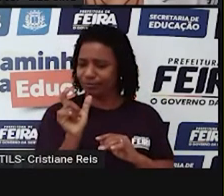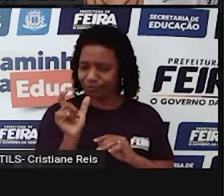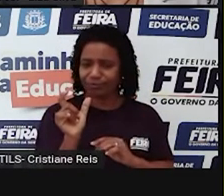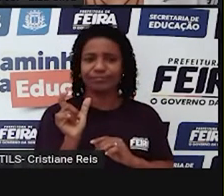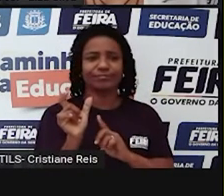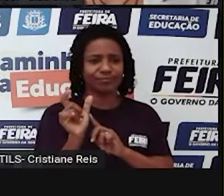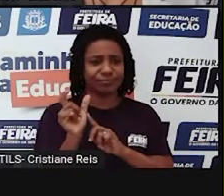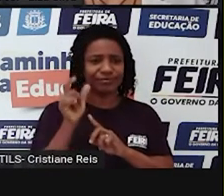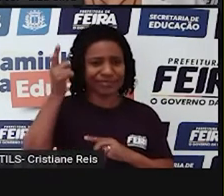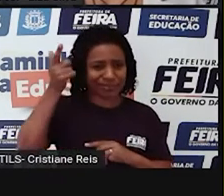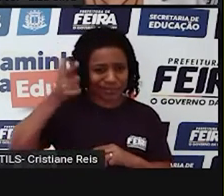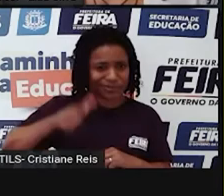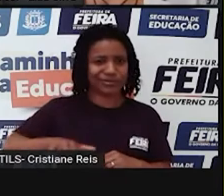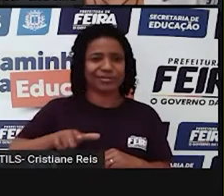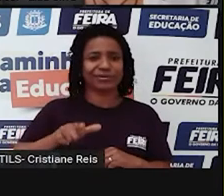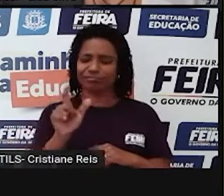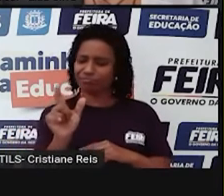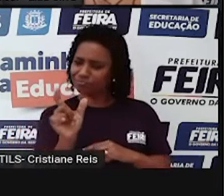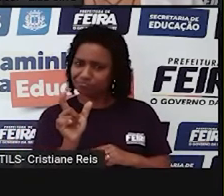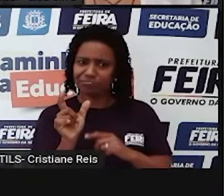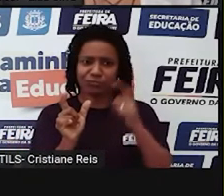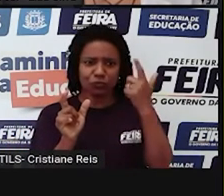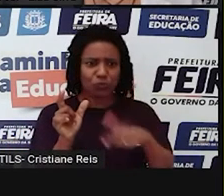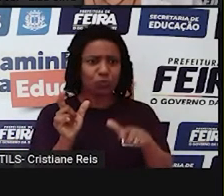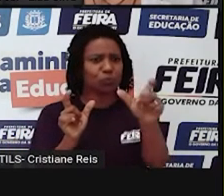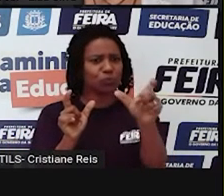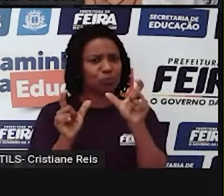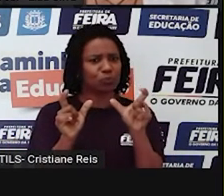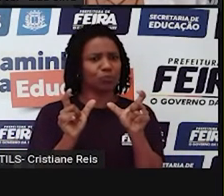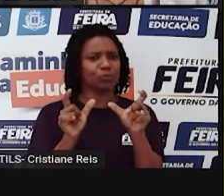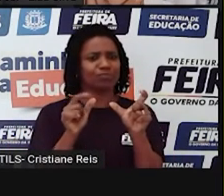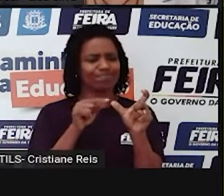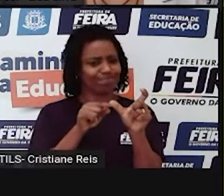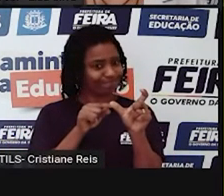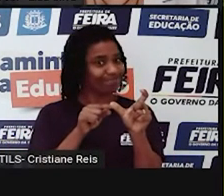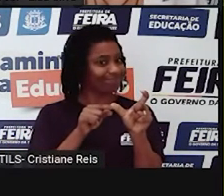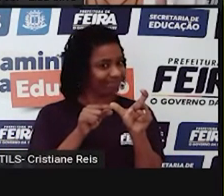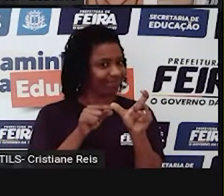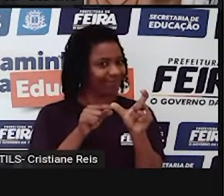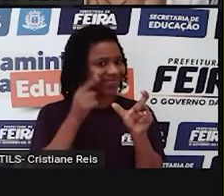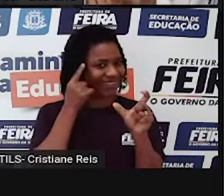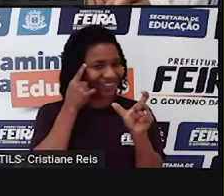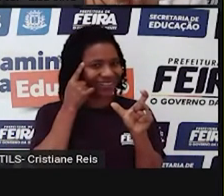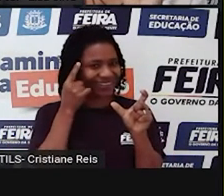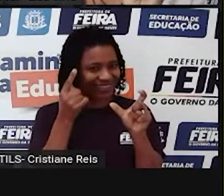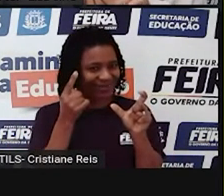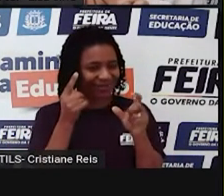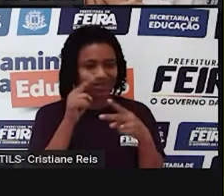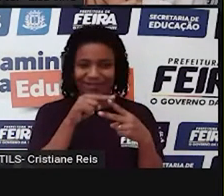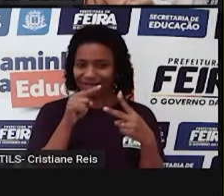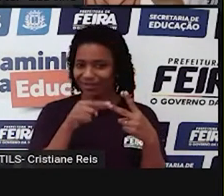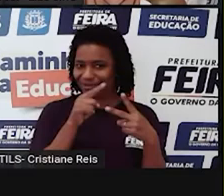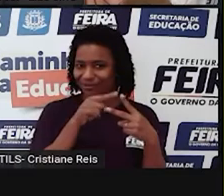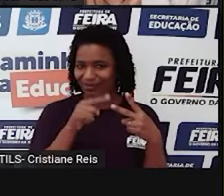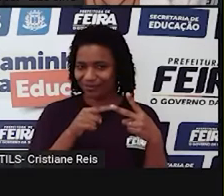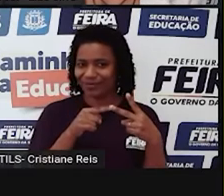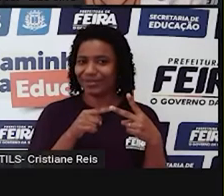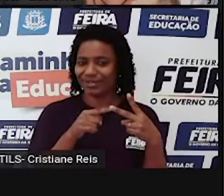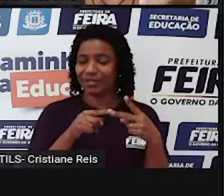palavras são de grande importância para a compreensão do texto. Lembram que eu destaquei duas palavras